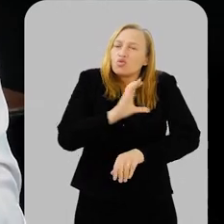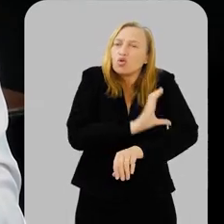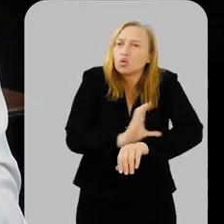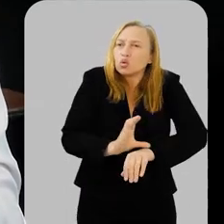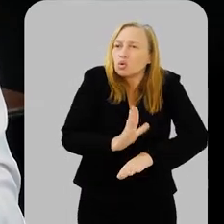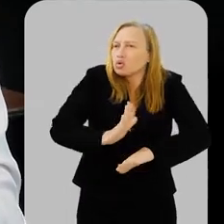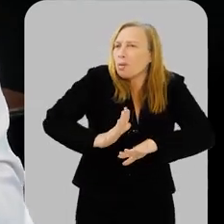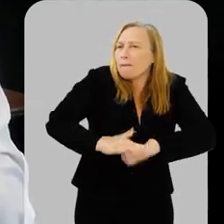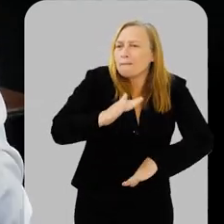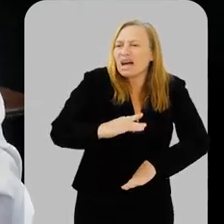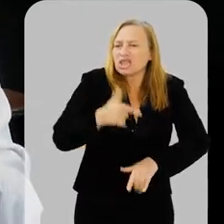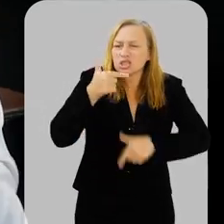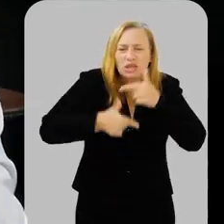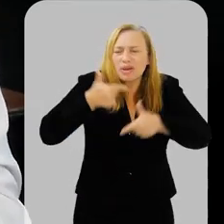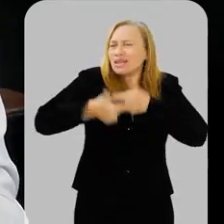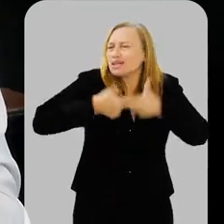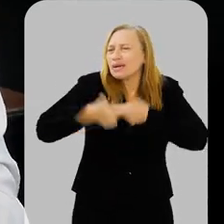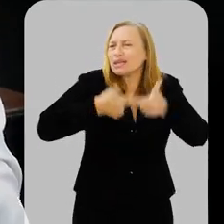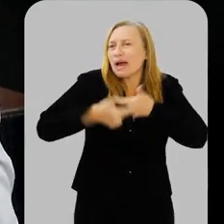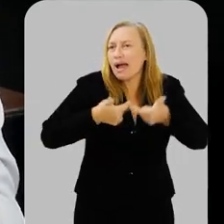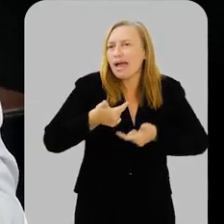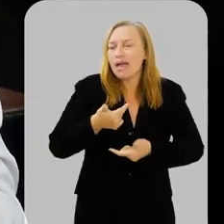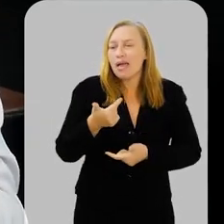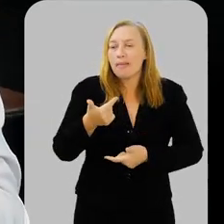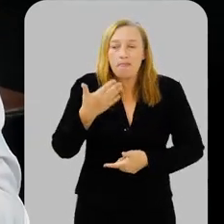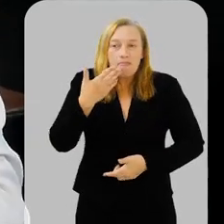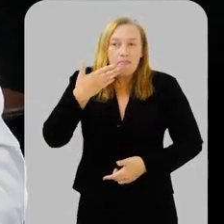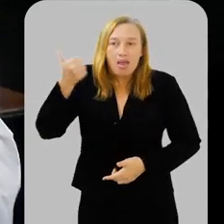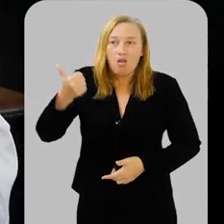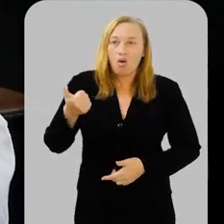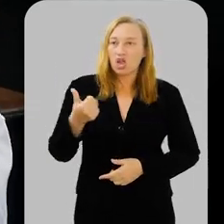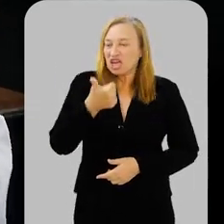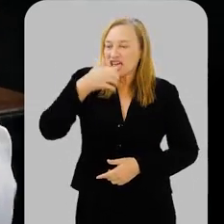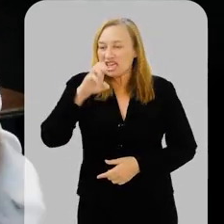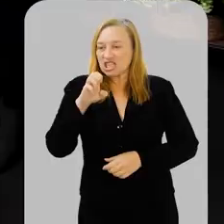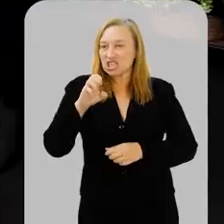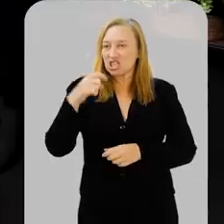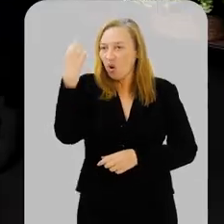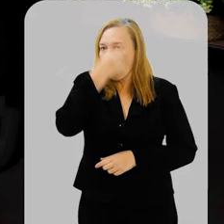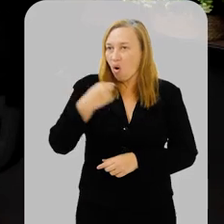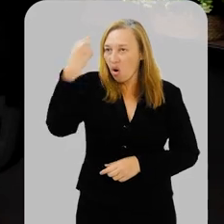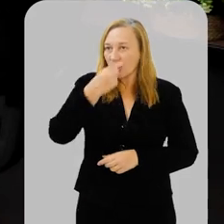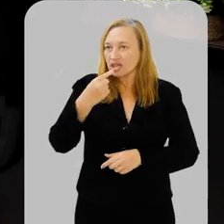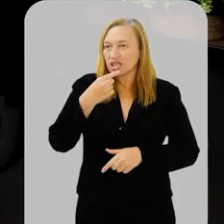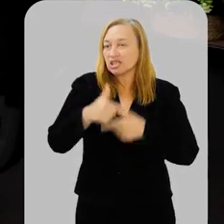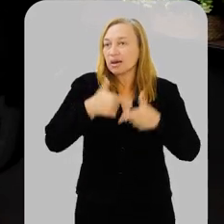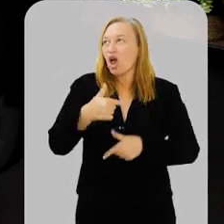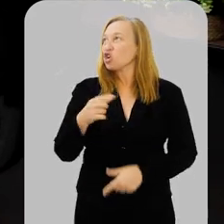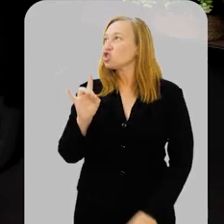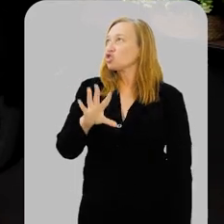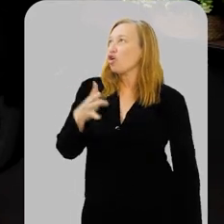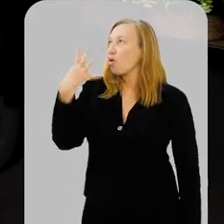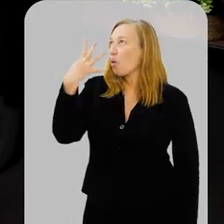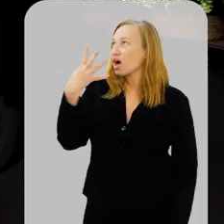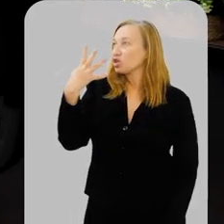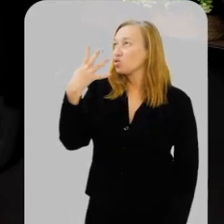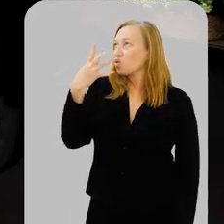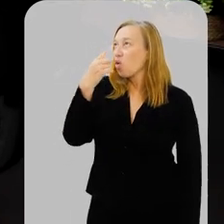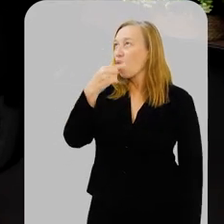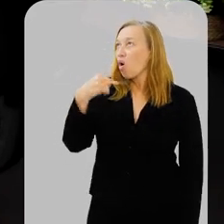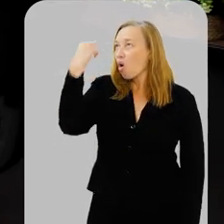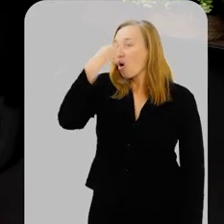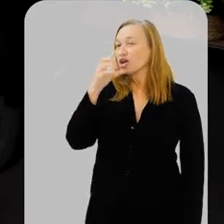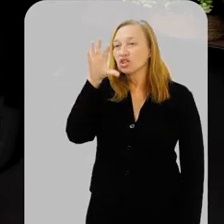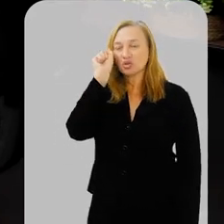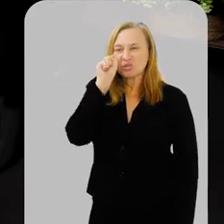de que quanto mais a gente trabalhar, a gente é mais eficiente, né, 15 horas de trabalho, aí eu durmo apenas quatro horas